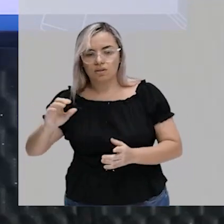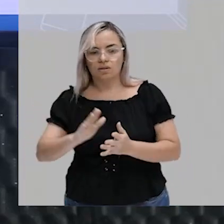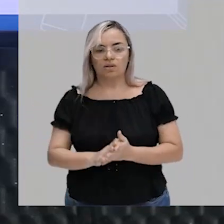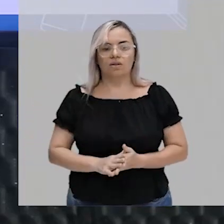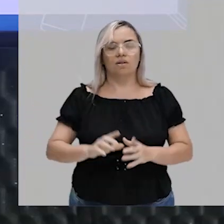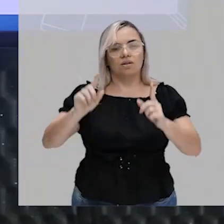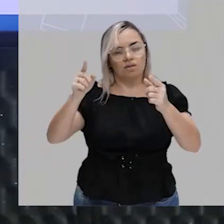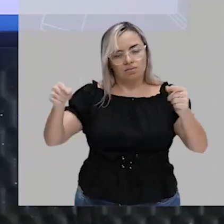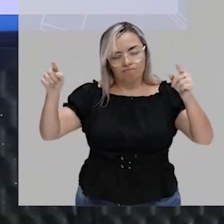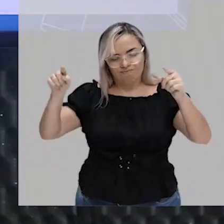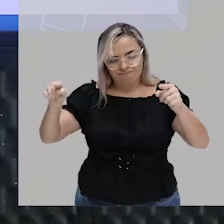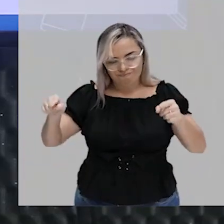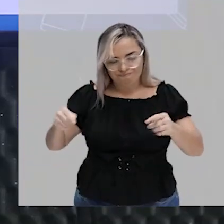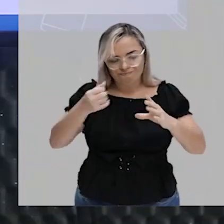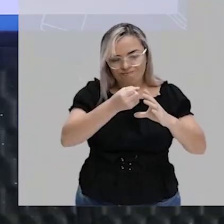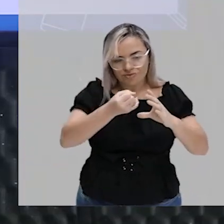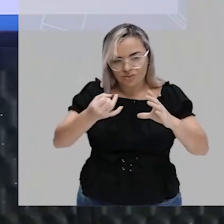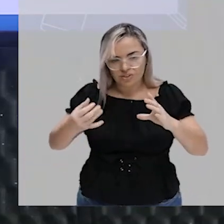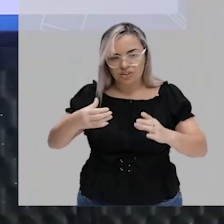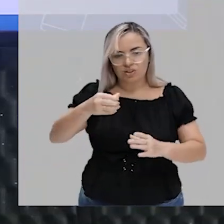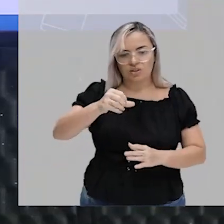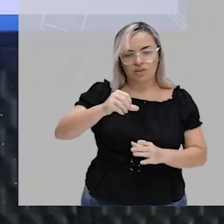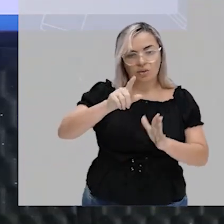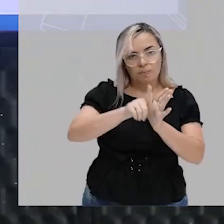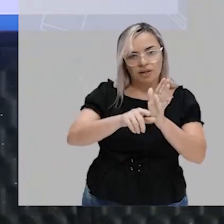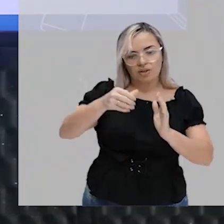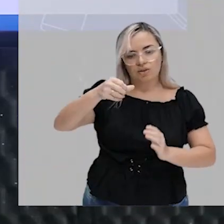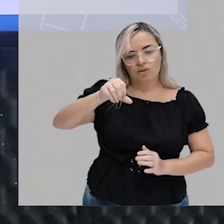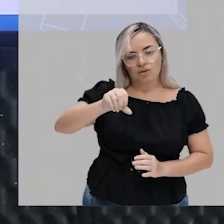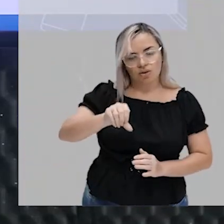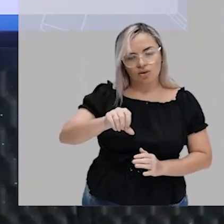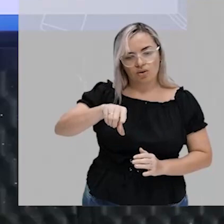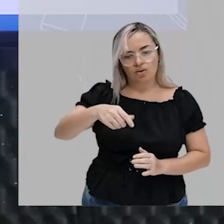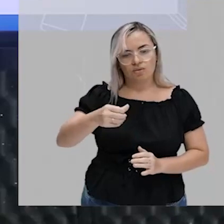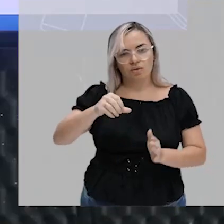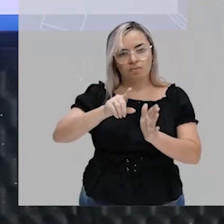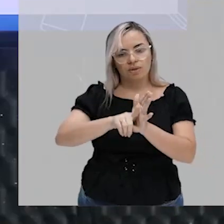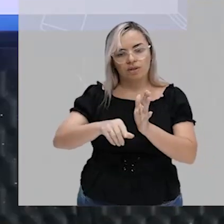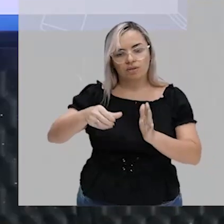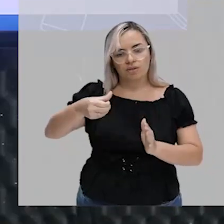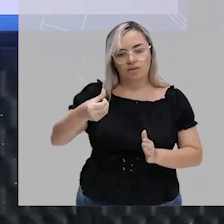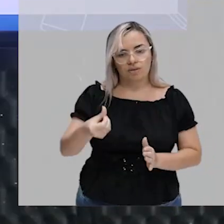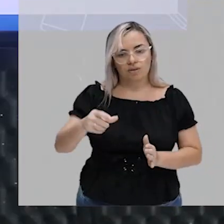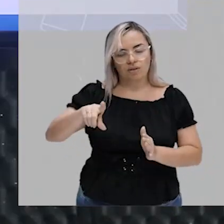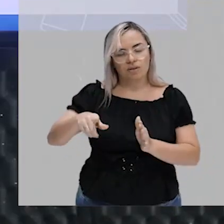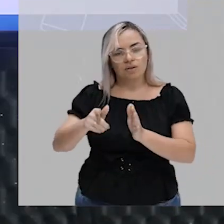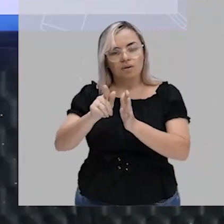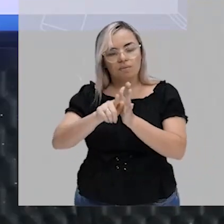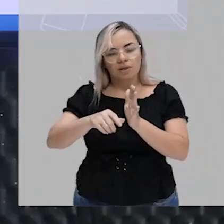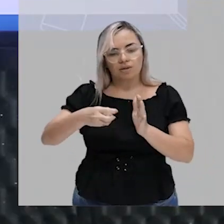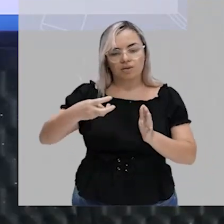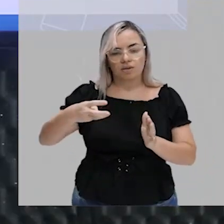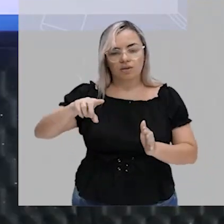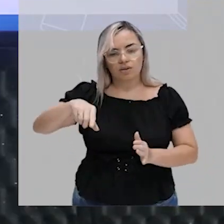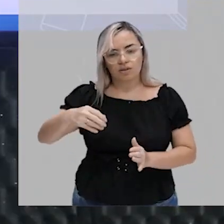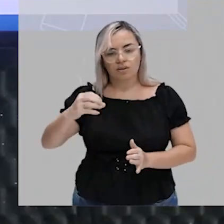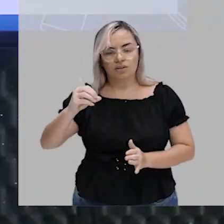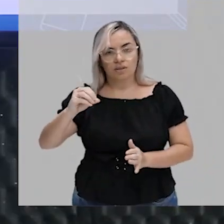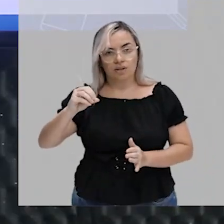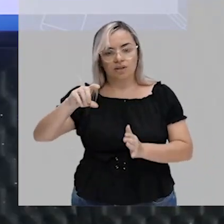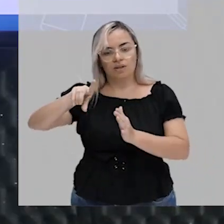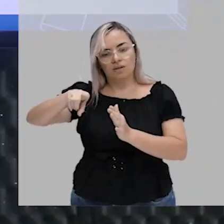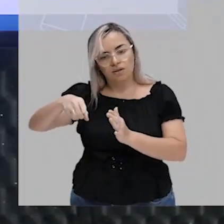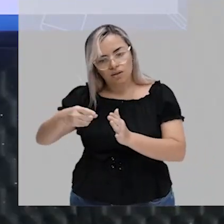menos 6, menos 3, o próprio 0, 3, 6 e o 9. Veja que foi